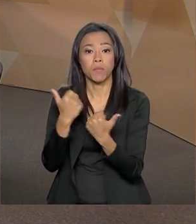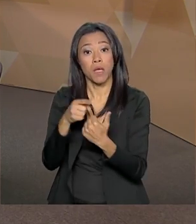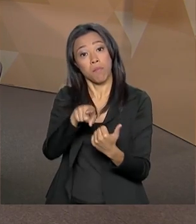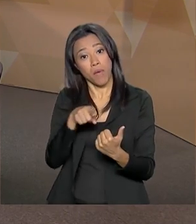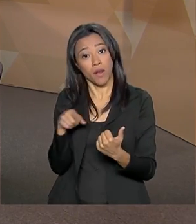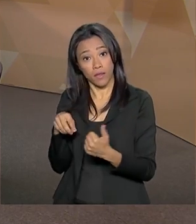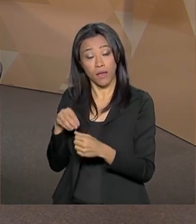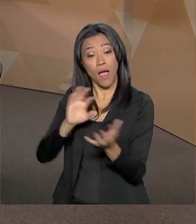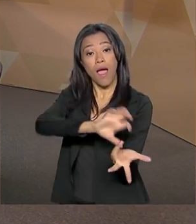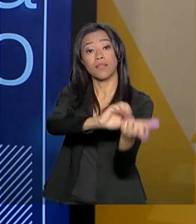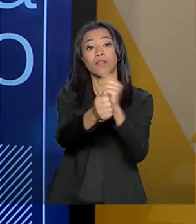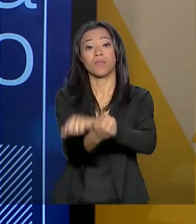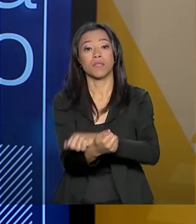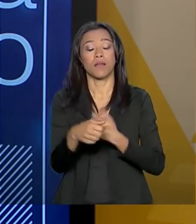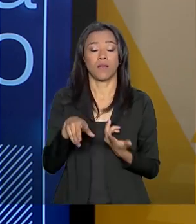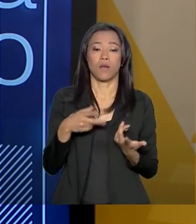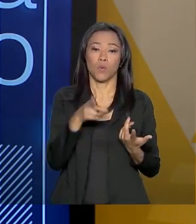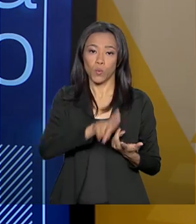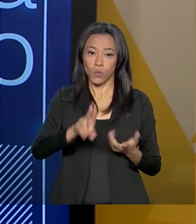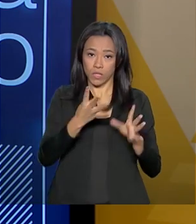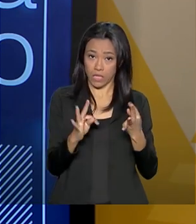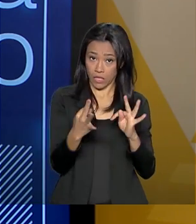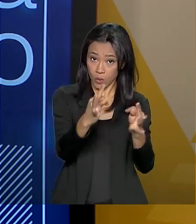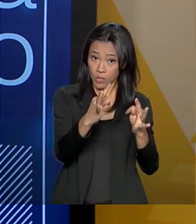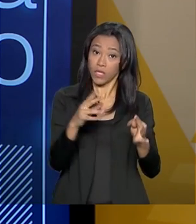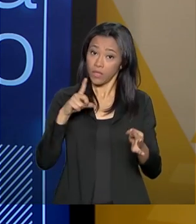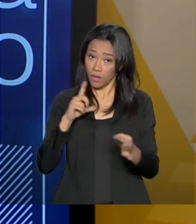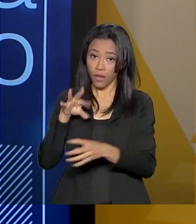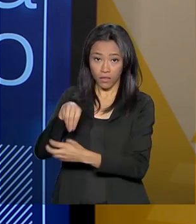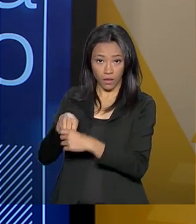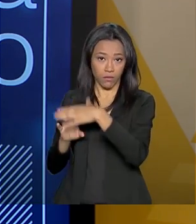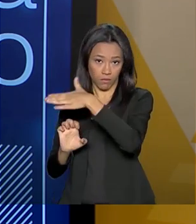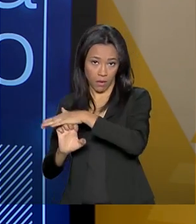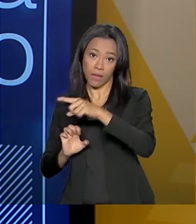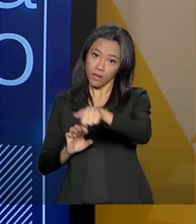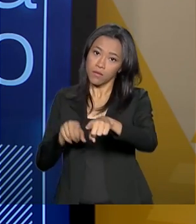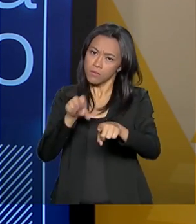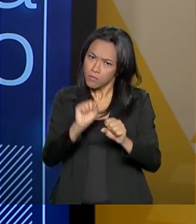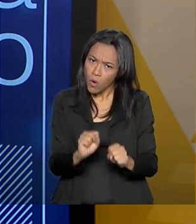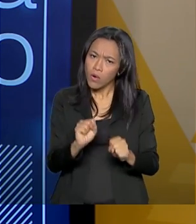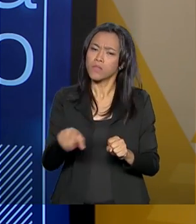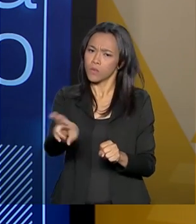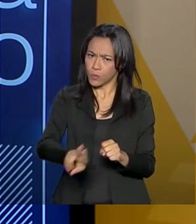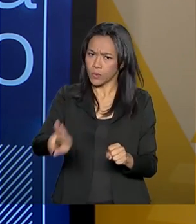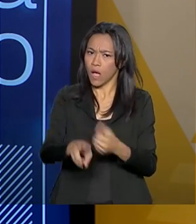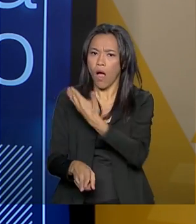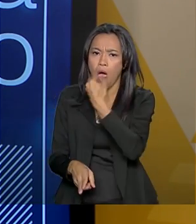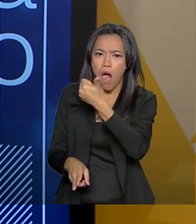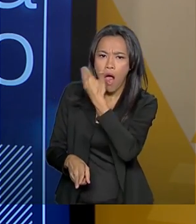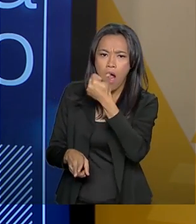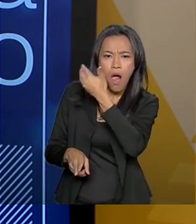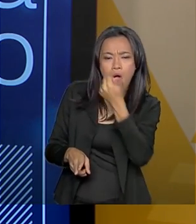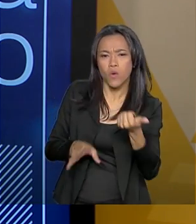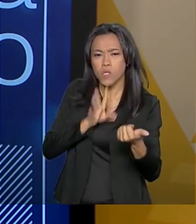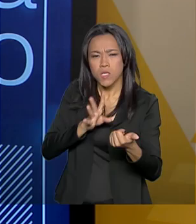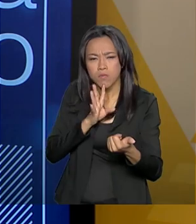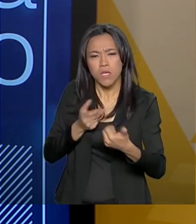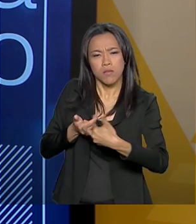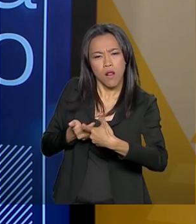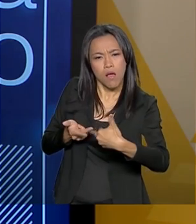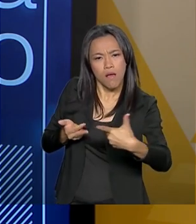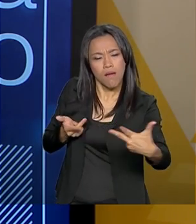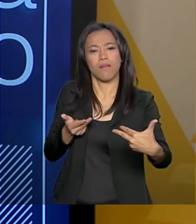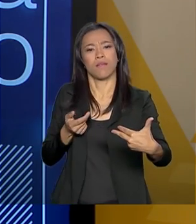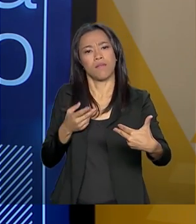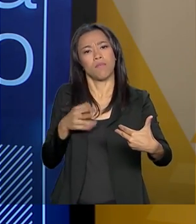para os pequenos produtores, que eles também possam se beneficiar. Naturalmente, utilizando esse conhecimento de